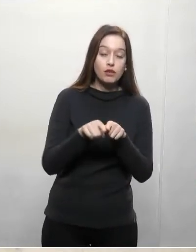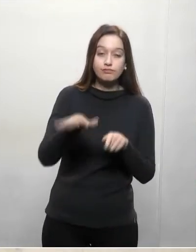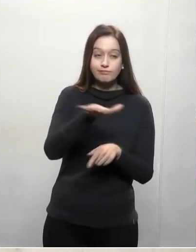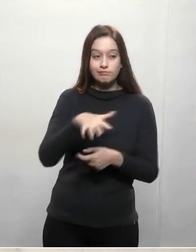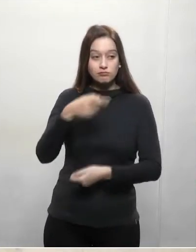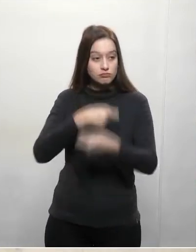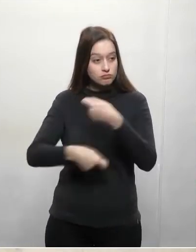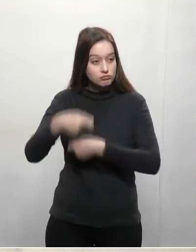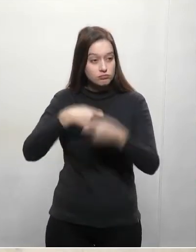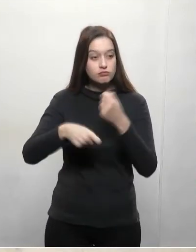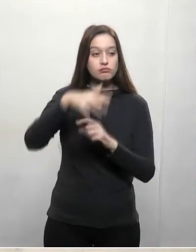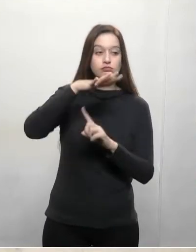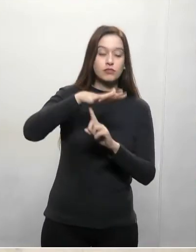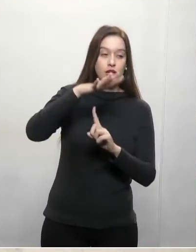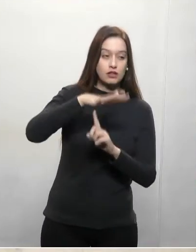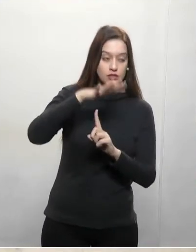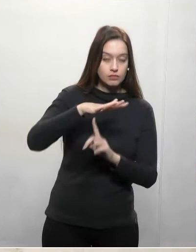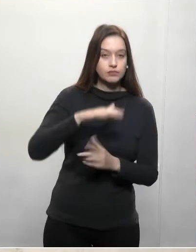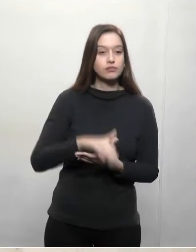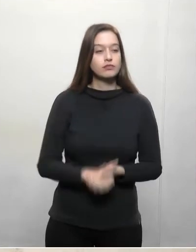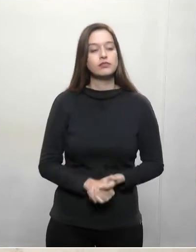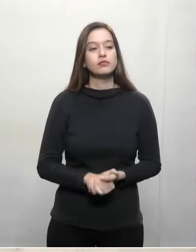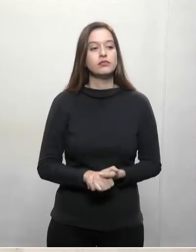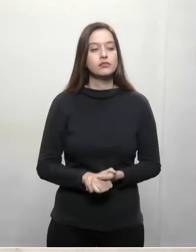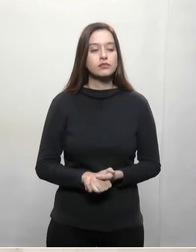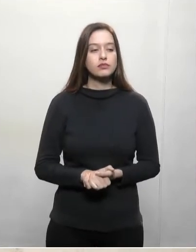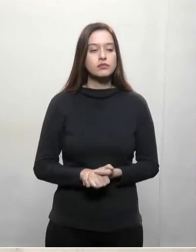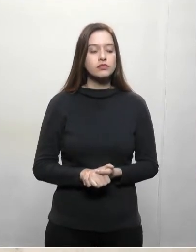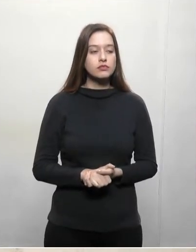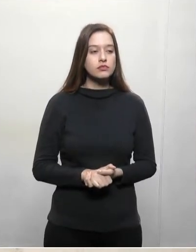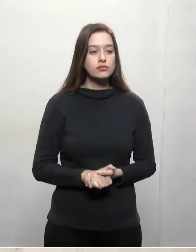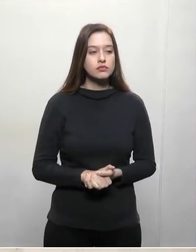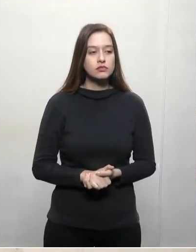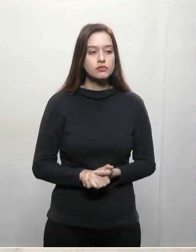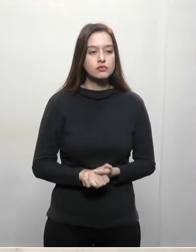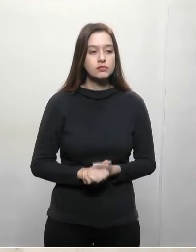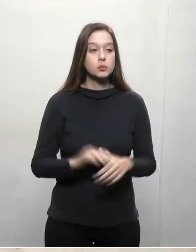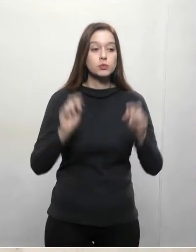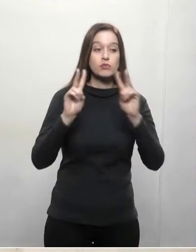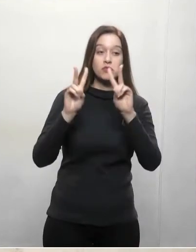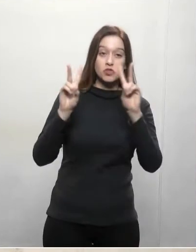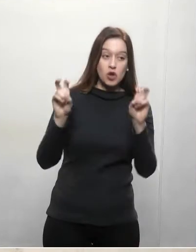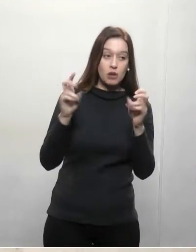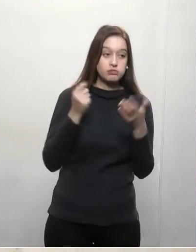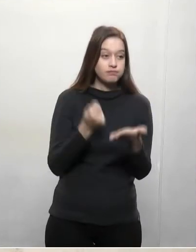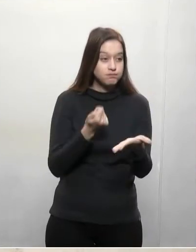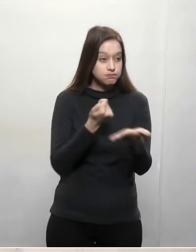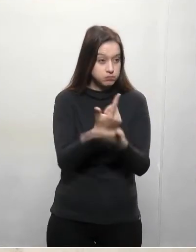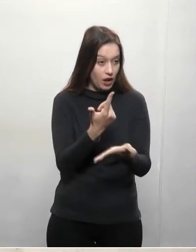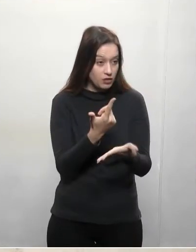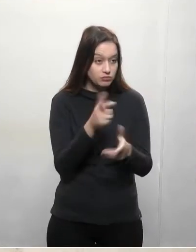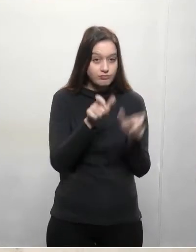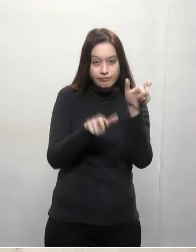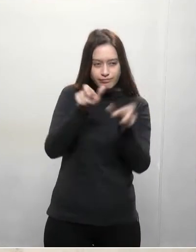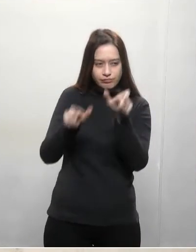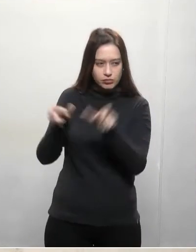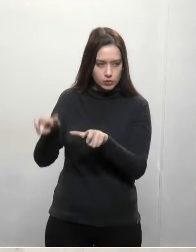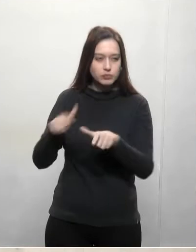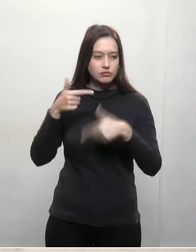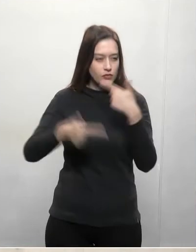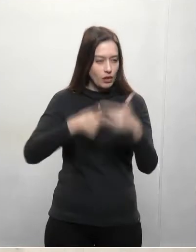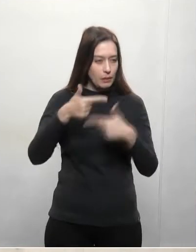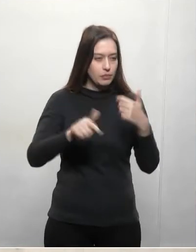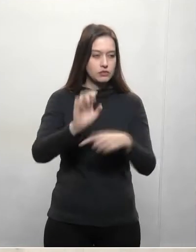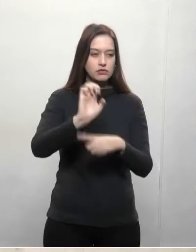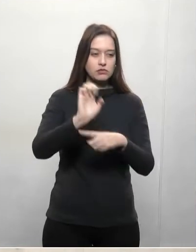um eventual default com relação ao pagamento das obrigações de pessoal, ela pode ter um impacto